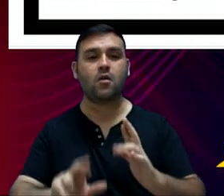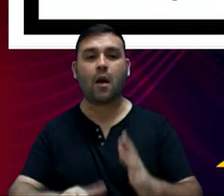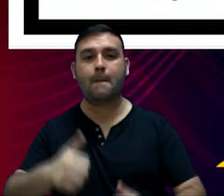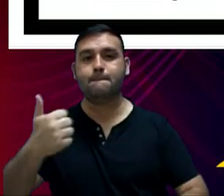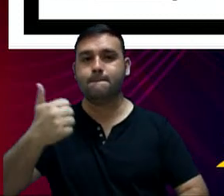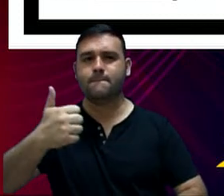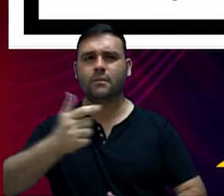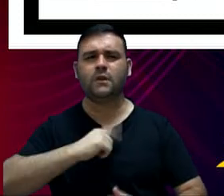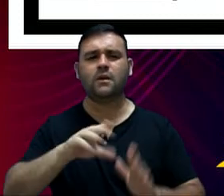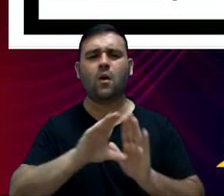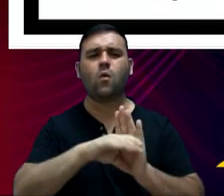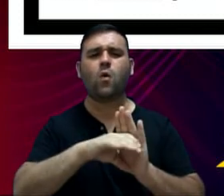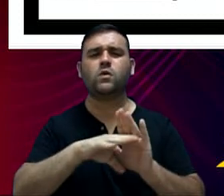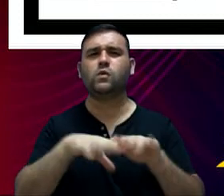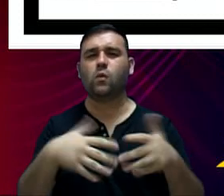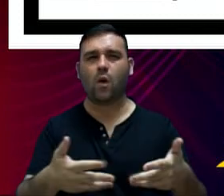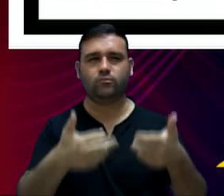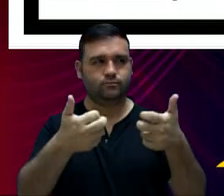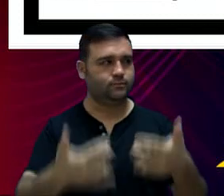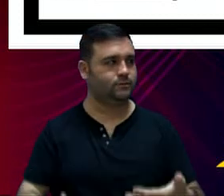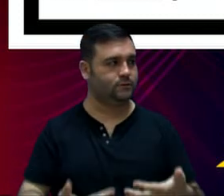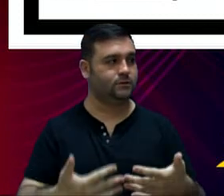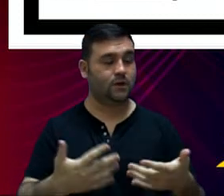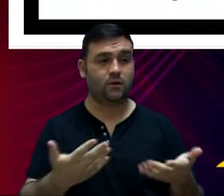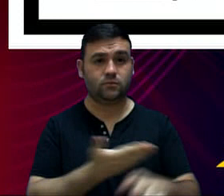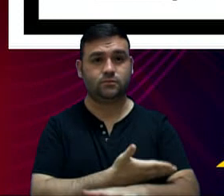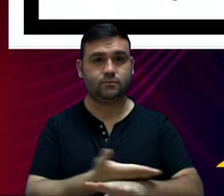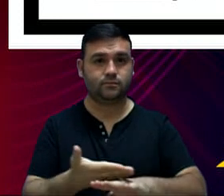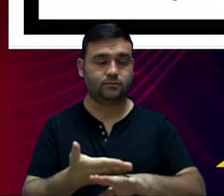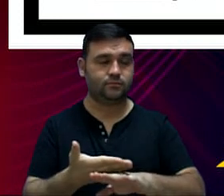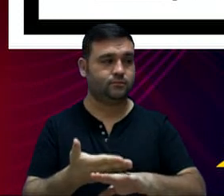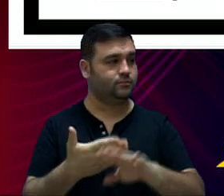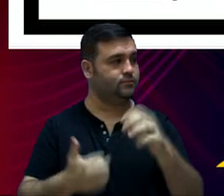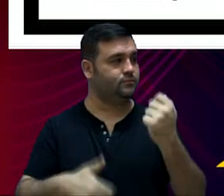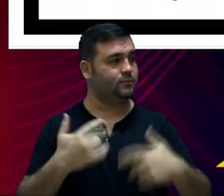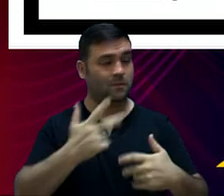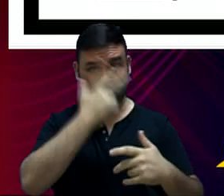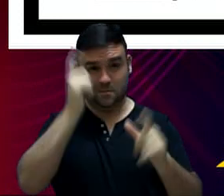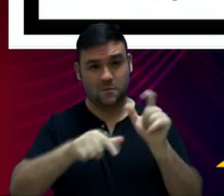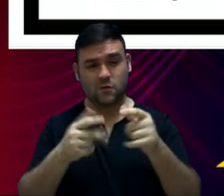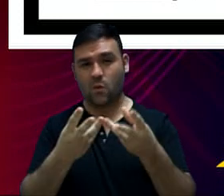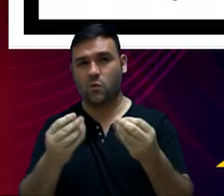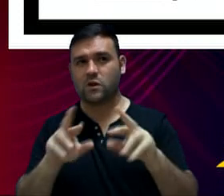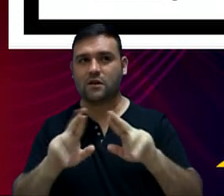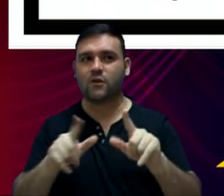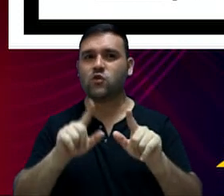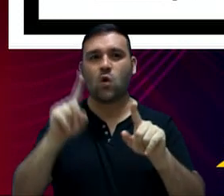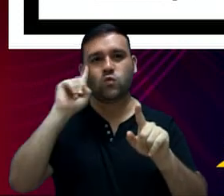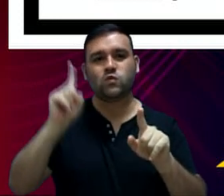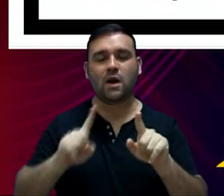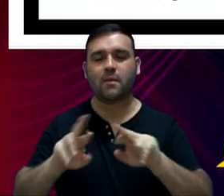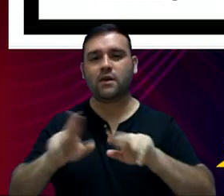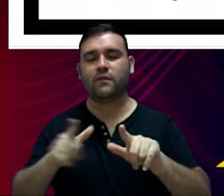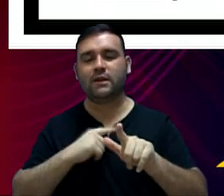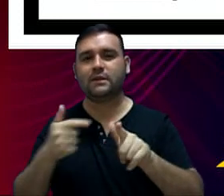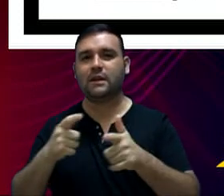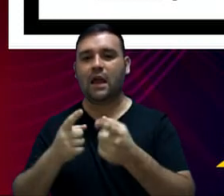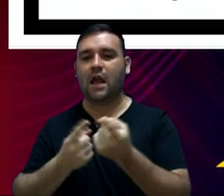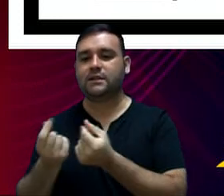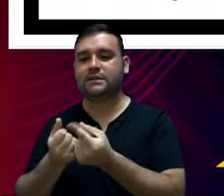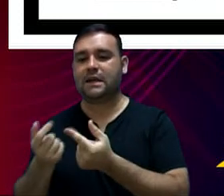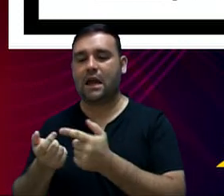O conceito do resultado primário, naturalmente, aqui, que muitas pessoas não sabem, é a diferença entre as receitas não